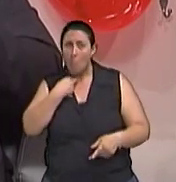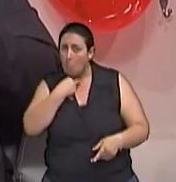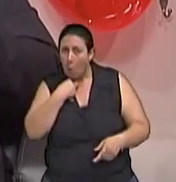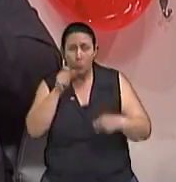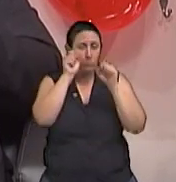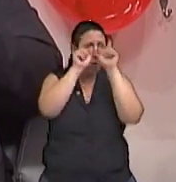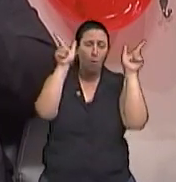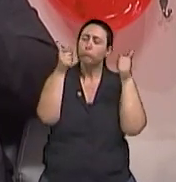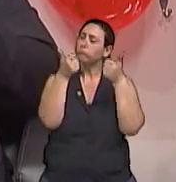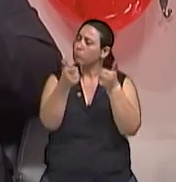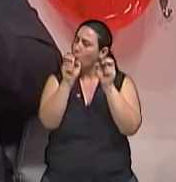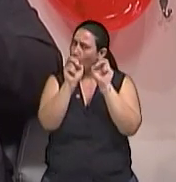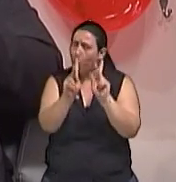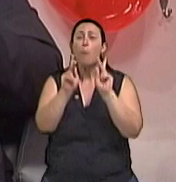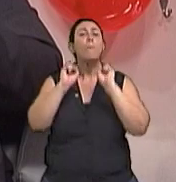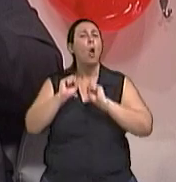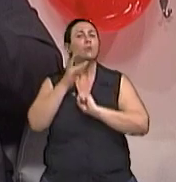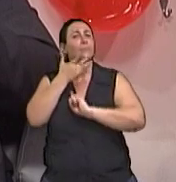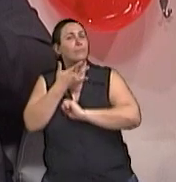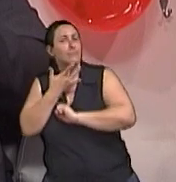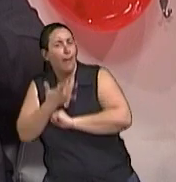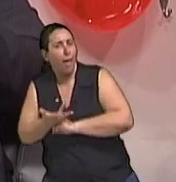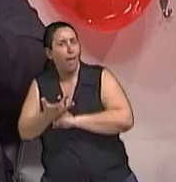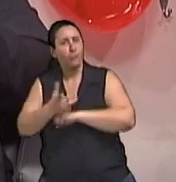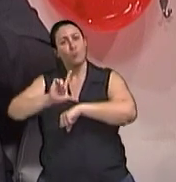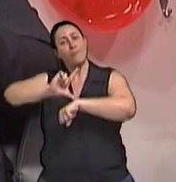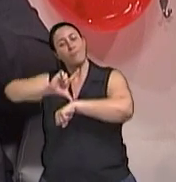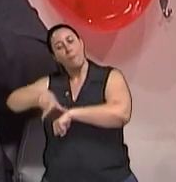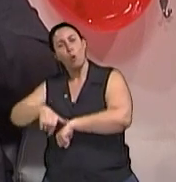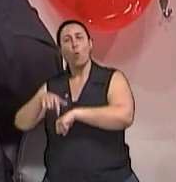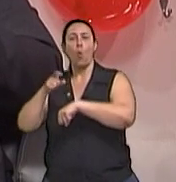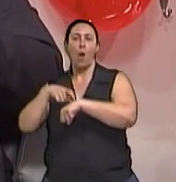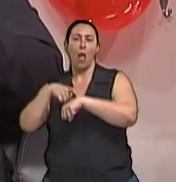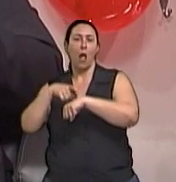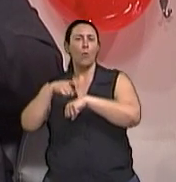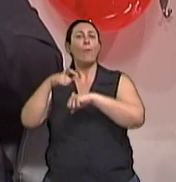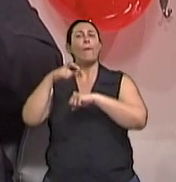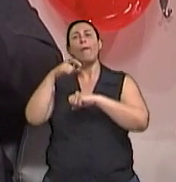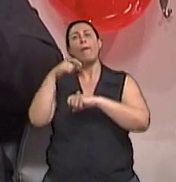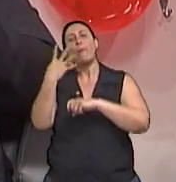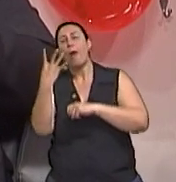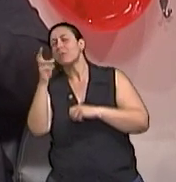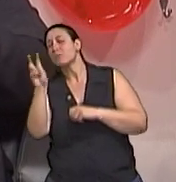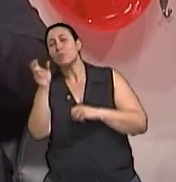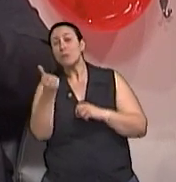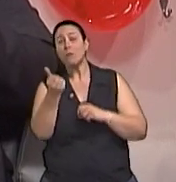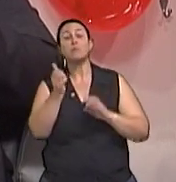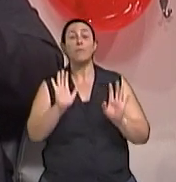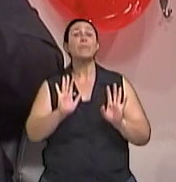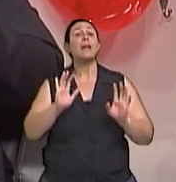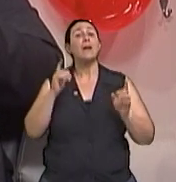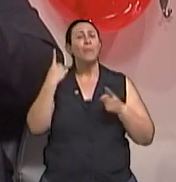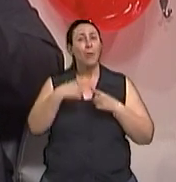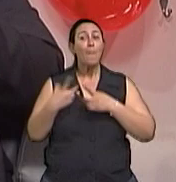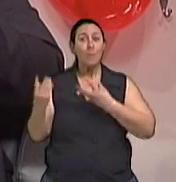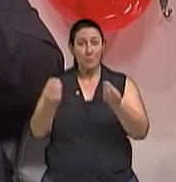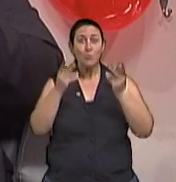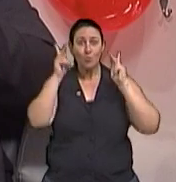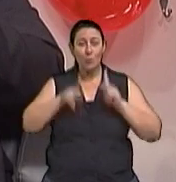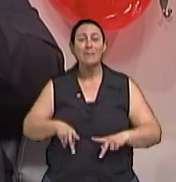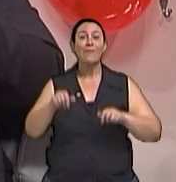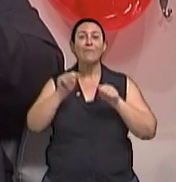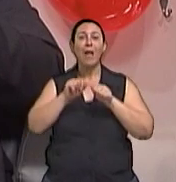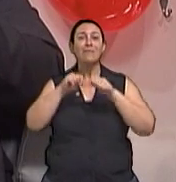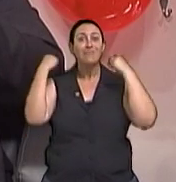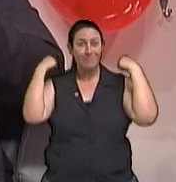ela faça no final da tarde, agora especialmente no nosso horário de verão, né? Claro que uma atividade muito... tem pessoas que fazem atividade física